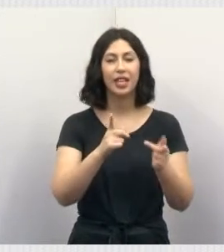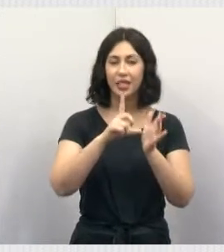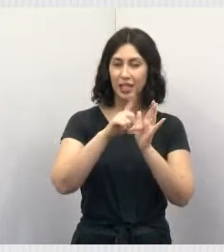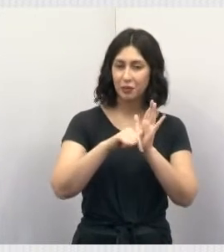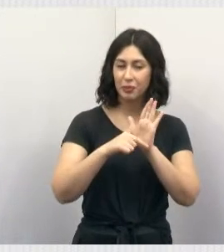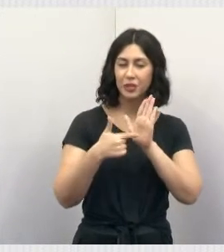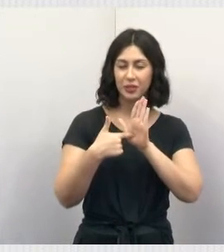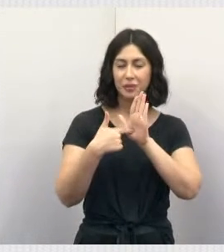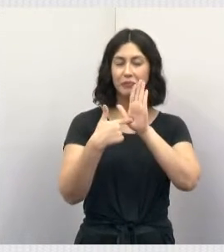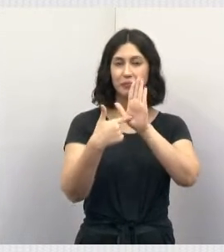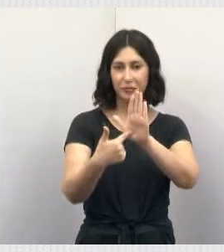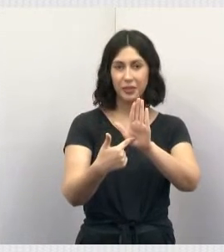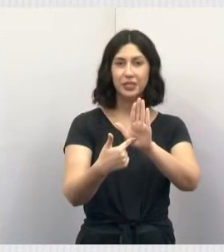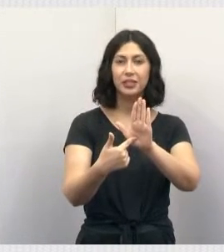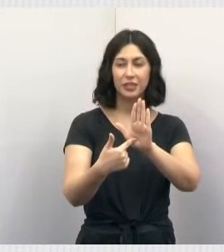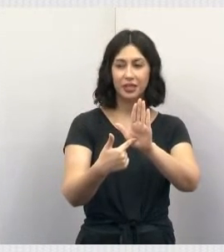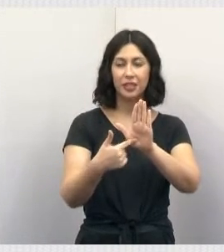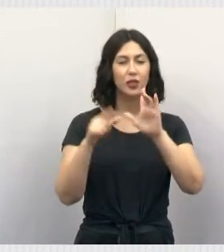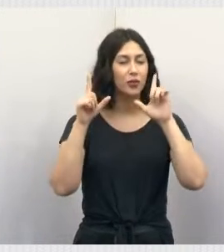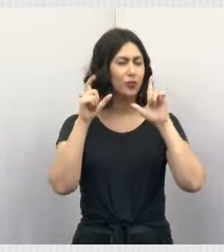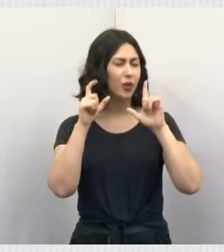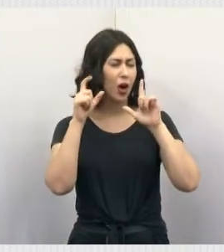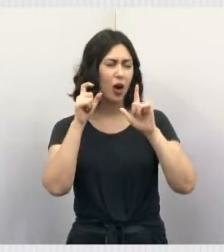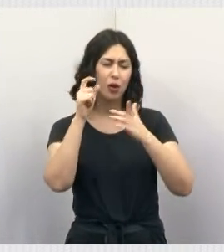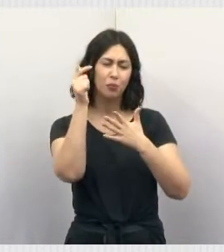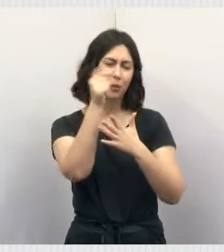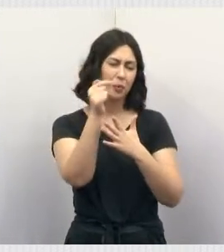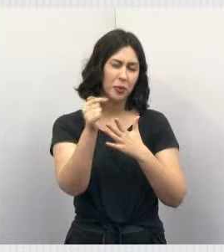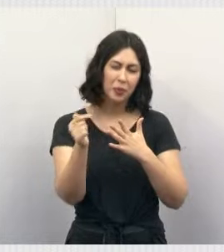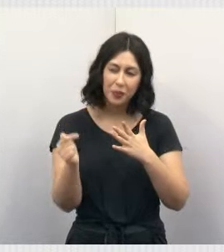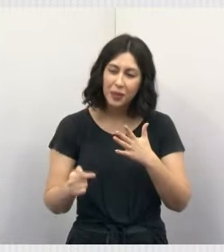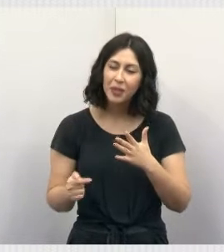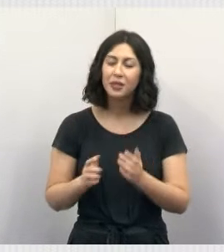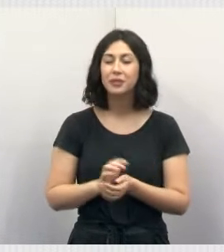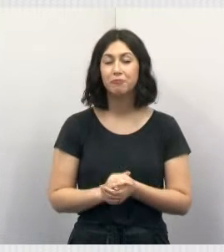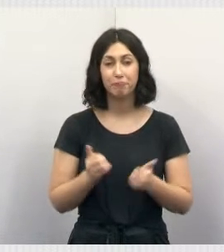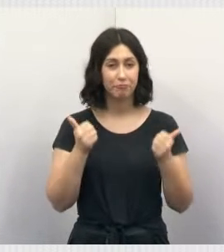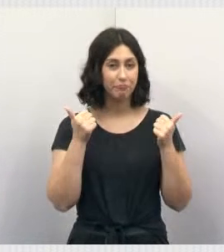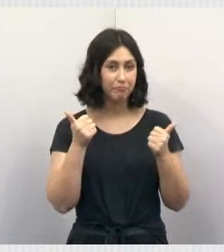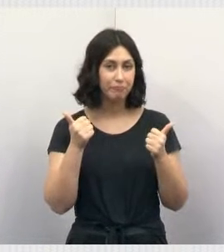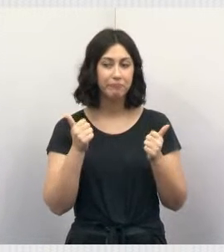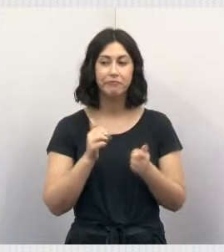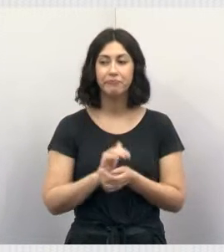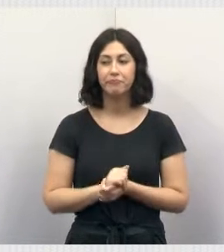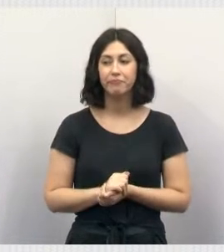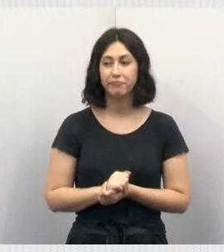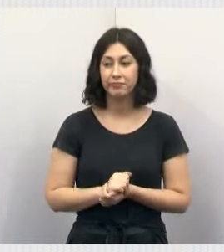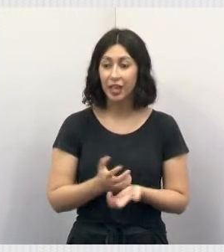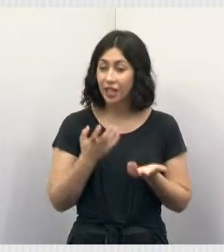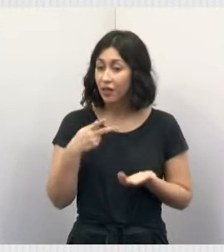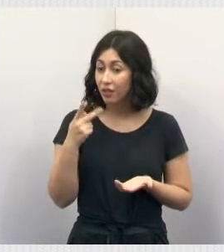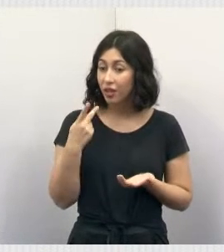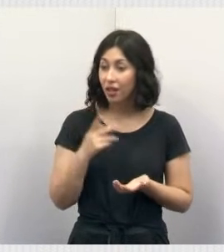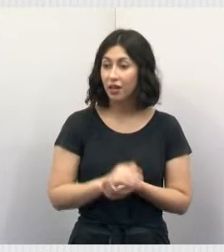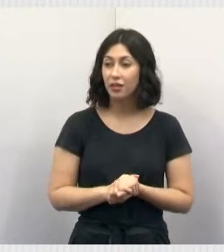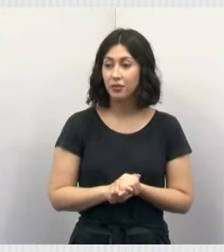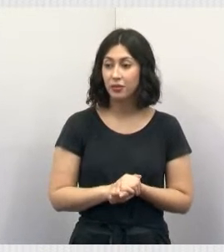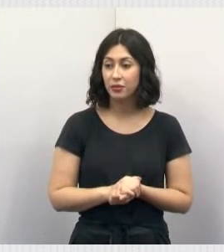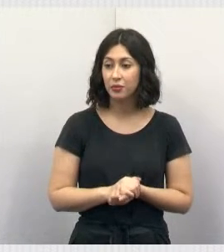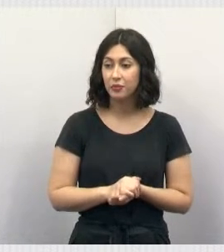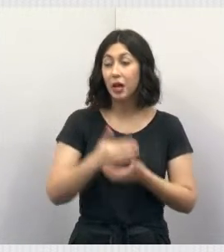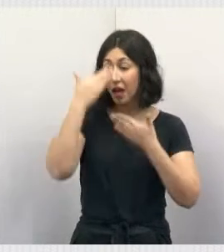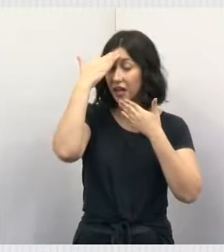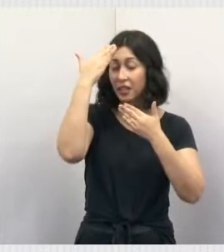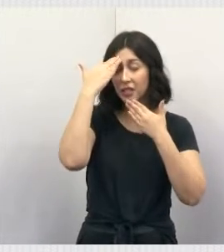vamos estar mostrando aí para vocês fotos, etc, averiguações de denúncias. Está bom, gente? Quer falar alguma coisa? Está bom. Agradecer a